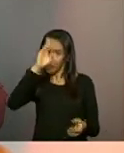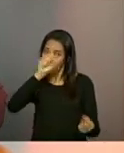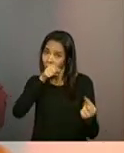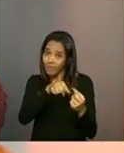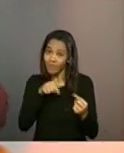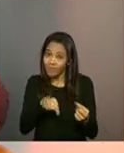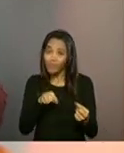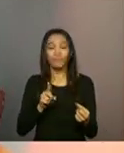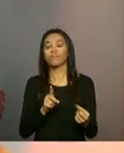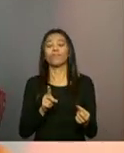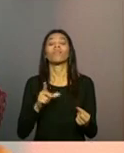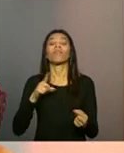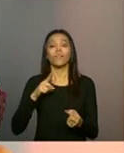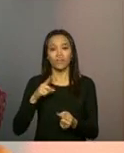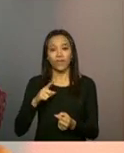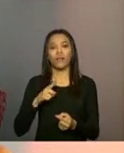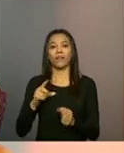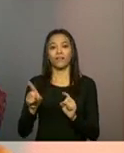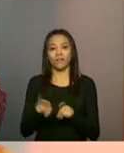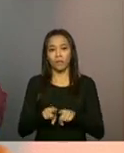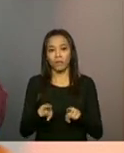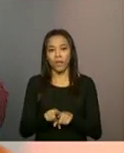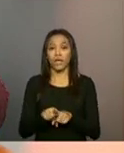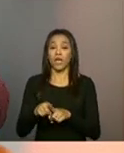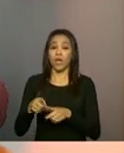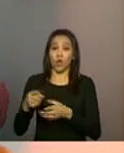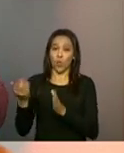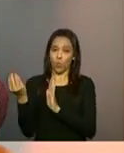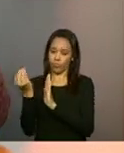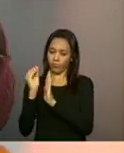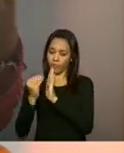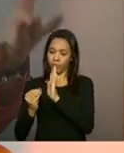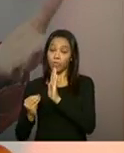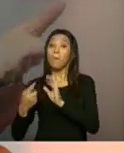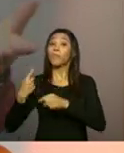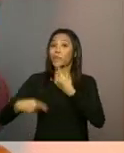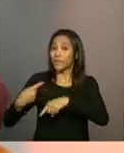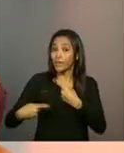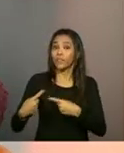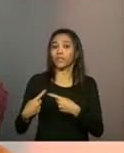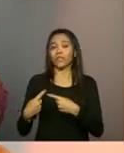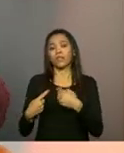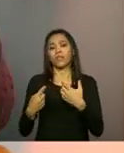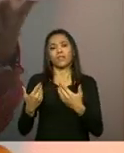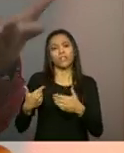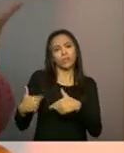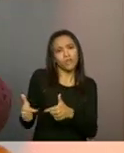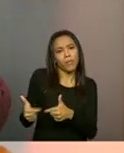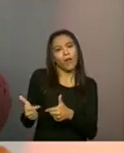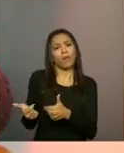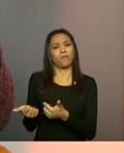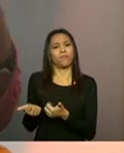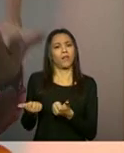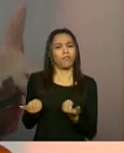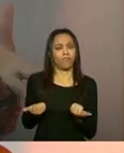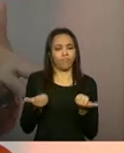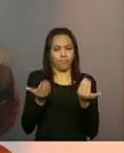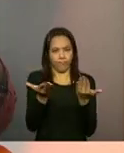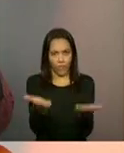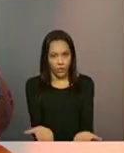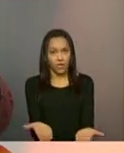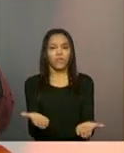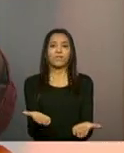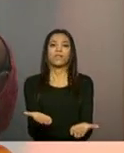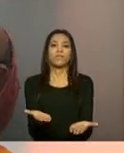nacional, ela prevê as seguranças afiançadas pela política e entre elas, o produto dessas ações não está a convivência